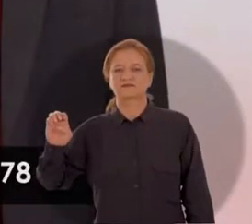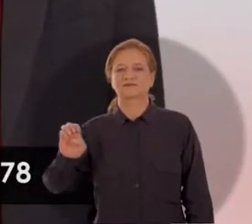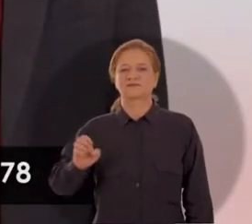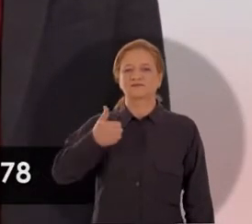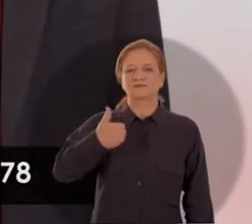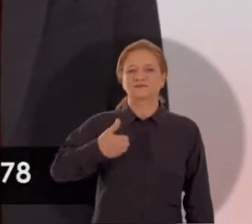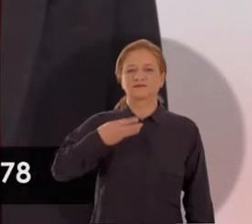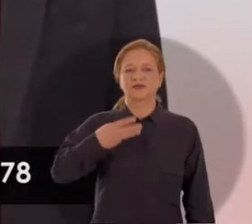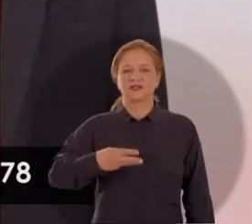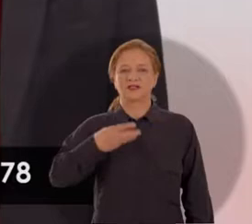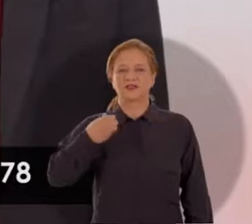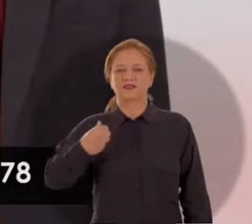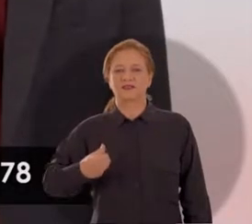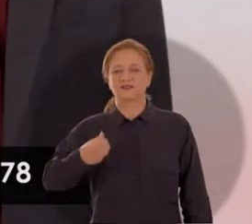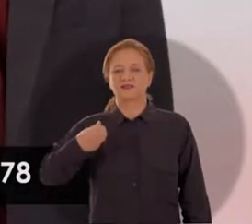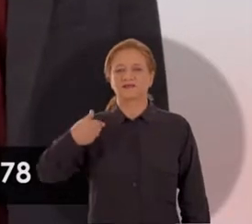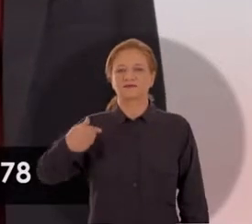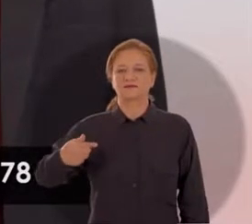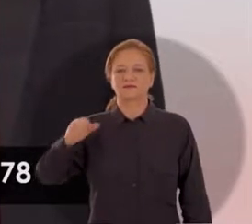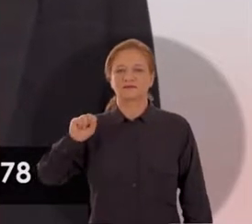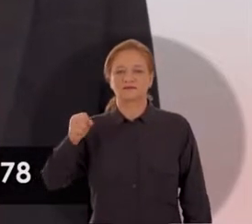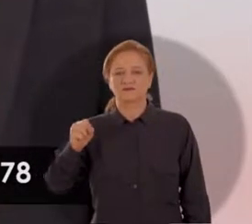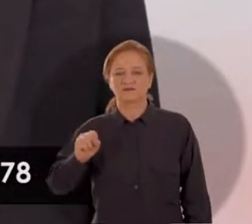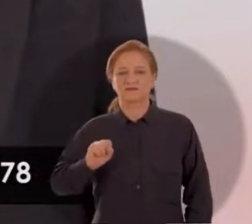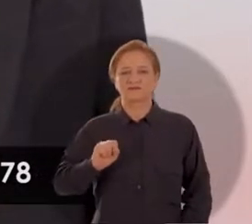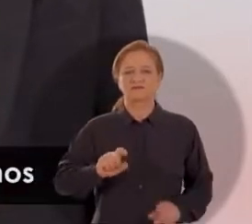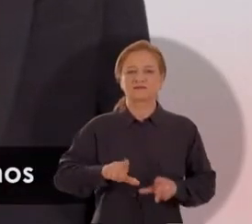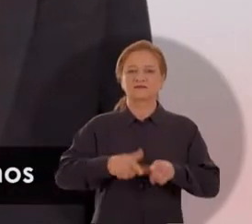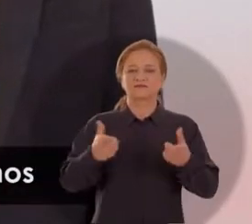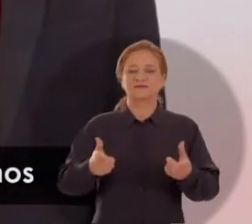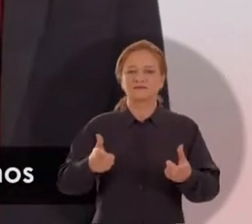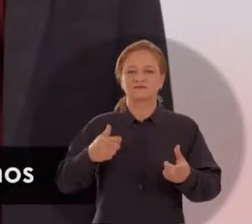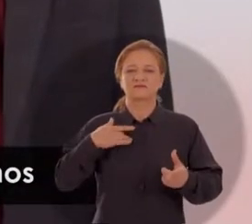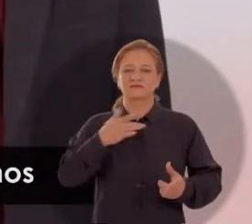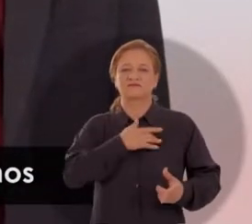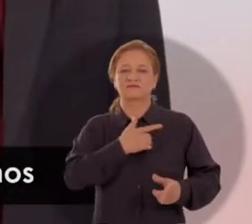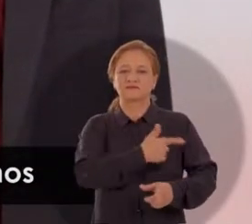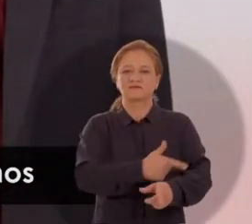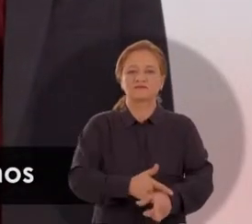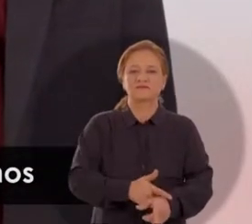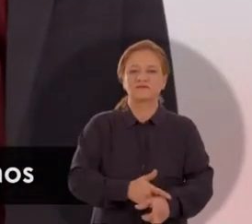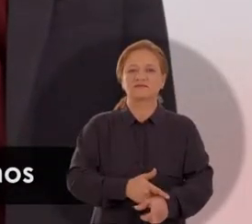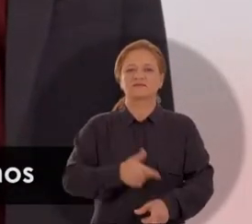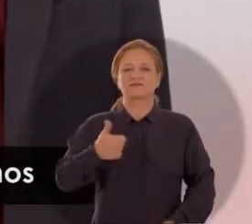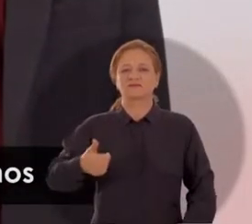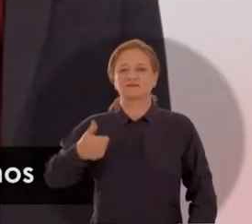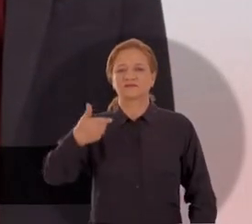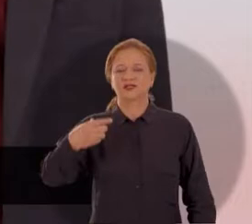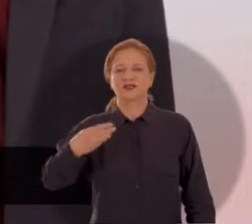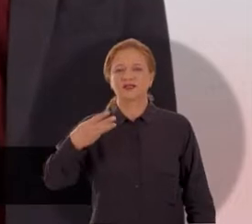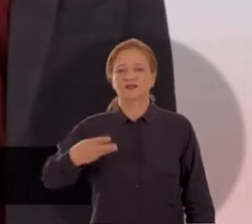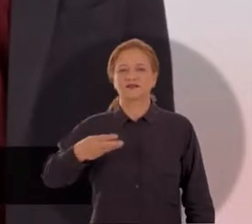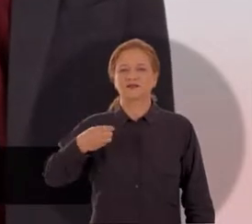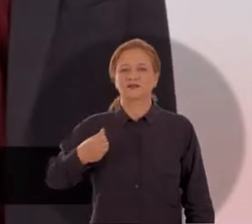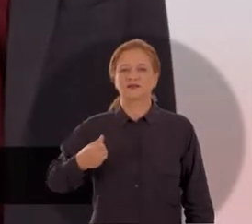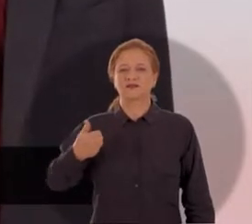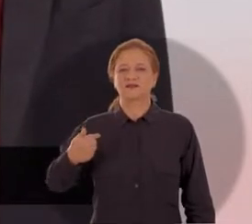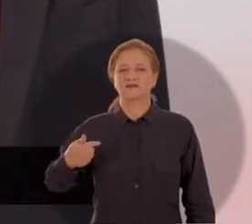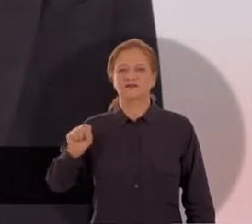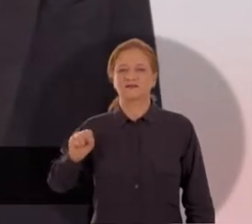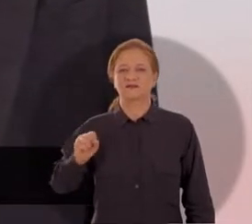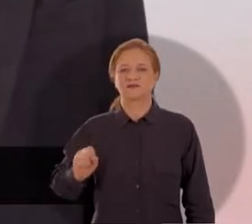Mendes, candidato a deputado estadual com o número 13678. Por mais saúde, por educação e nenhum direito a menos, Cipriano Mendes,